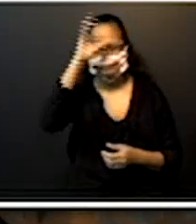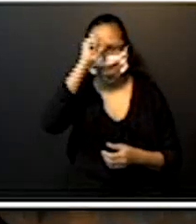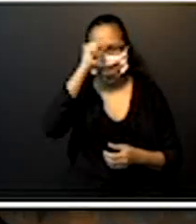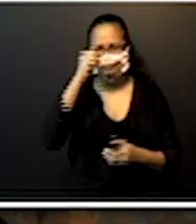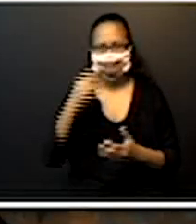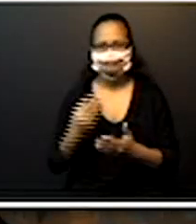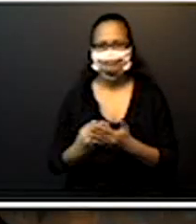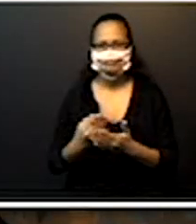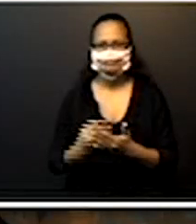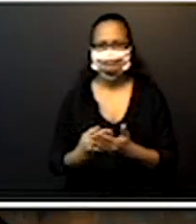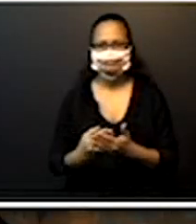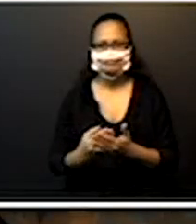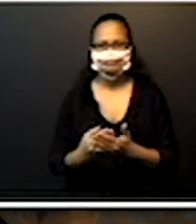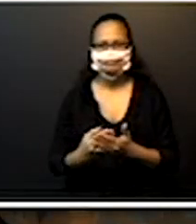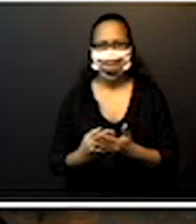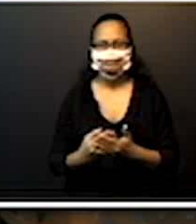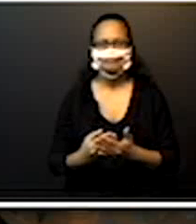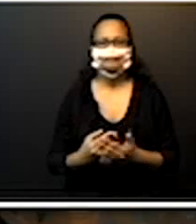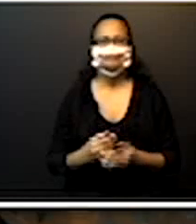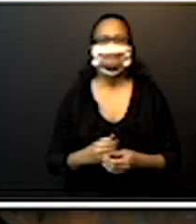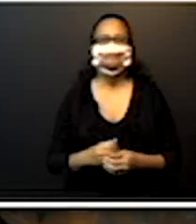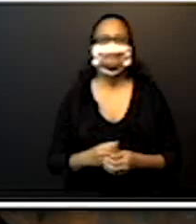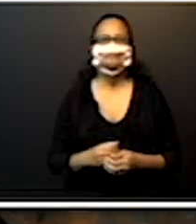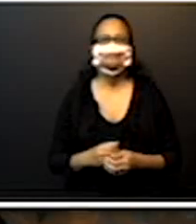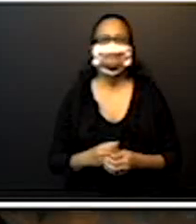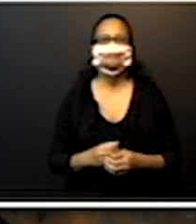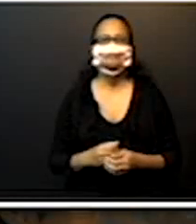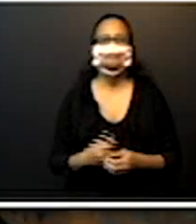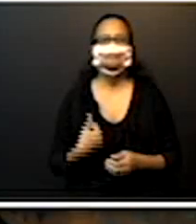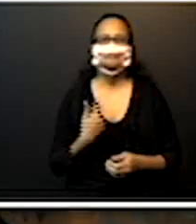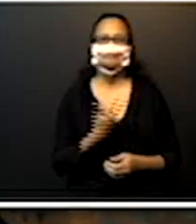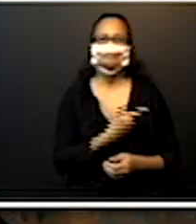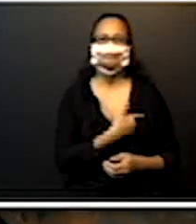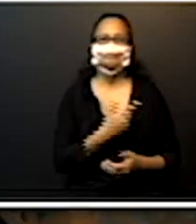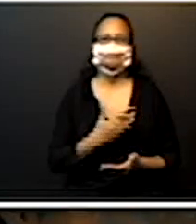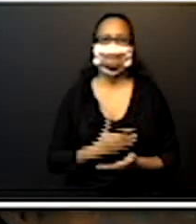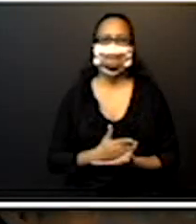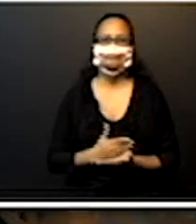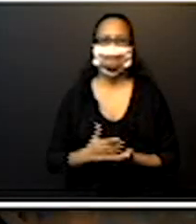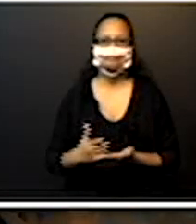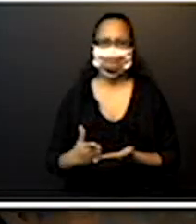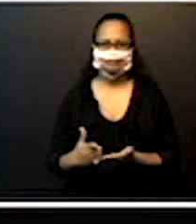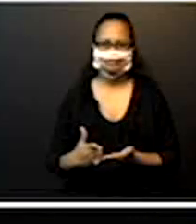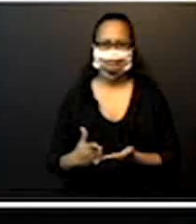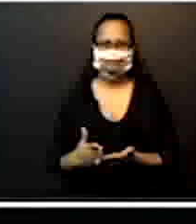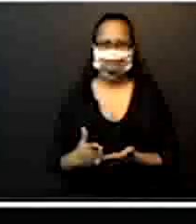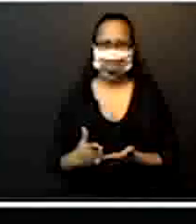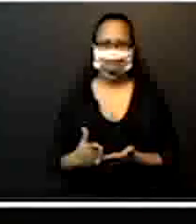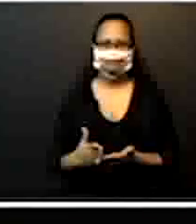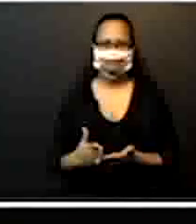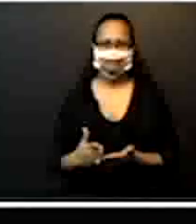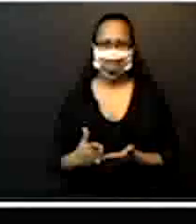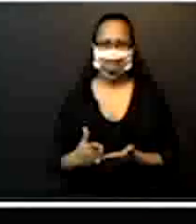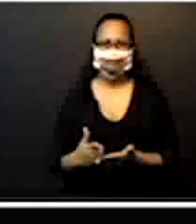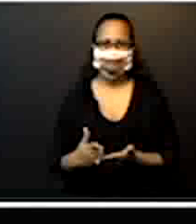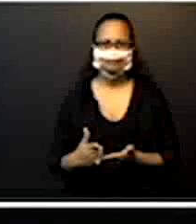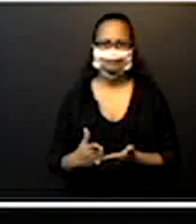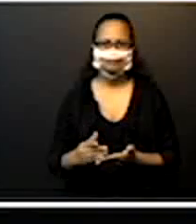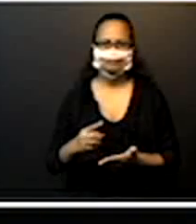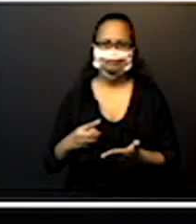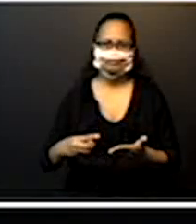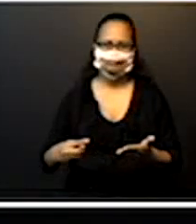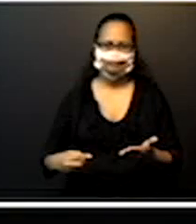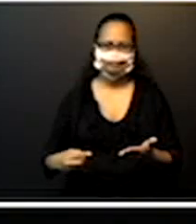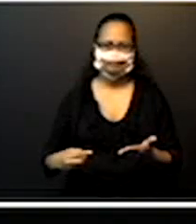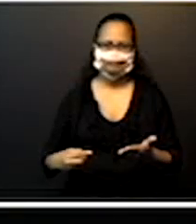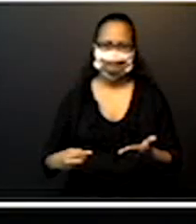aproveitamento. Certo? A gente vai começar da unidade 4, que é o sistema